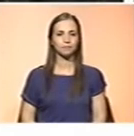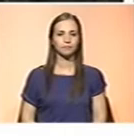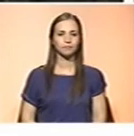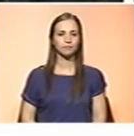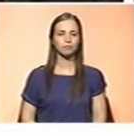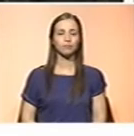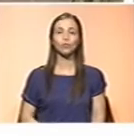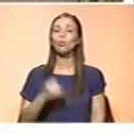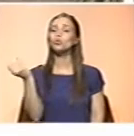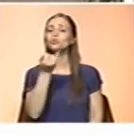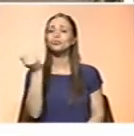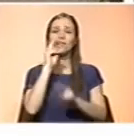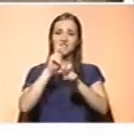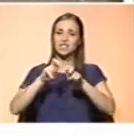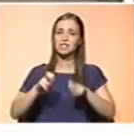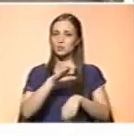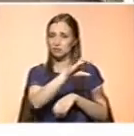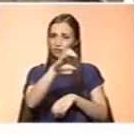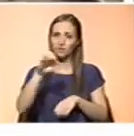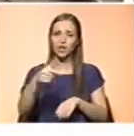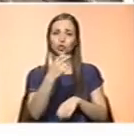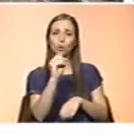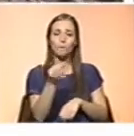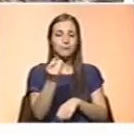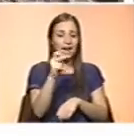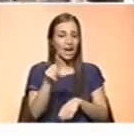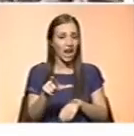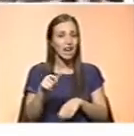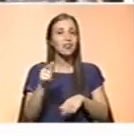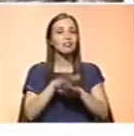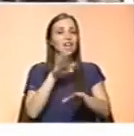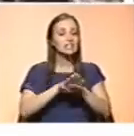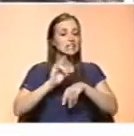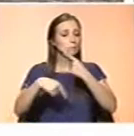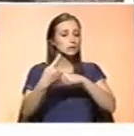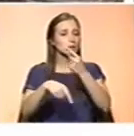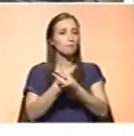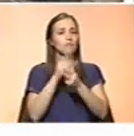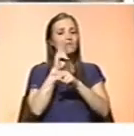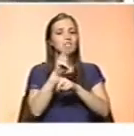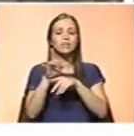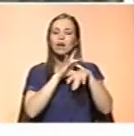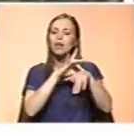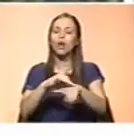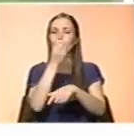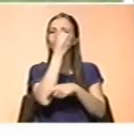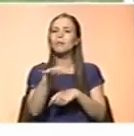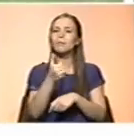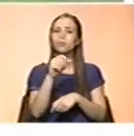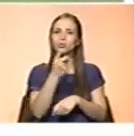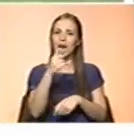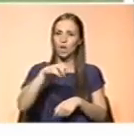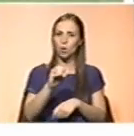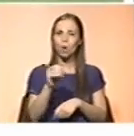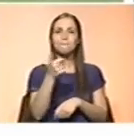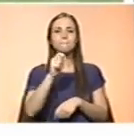O Instituto de Investigação Científica Tropical promove todas as terças-feiras uma visita guiada ao Jardim Botânico de Belém, em Lisboa.